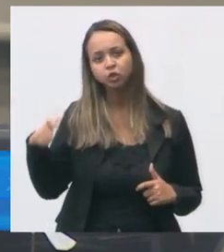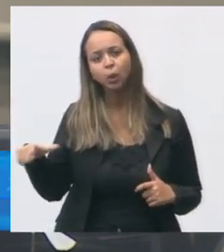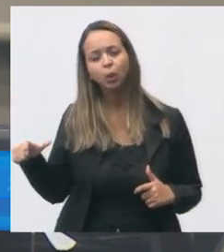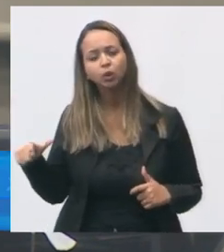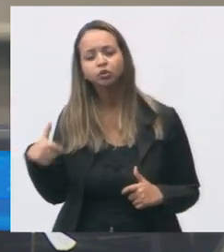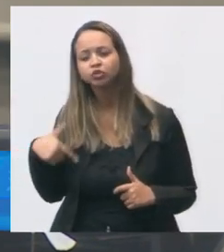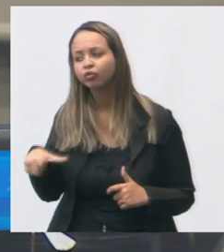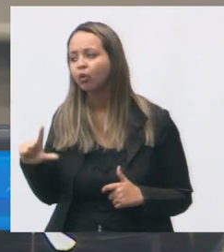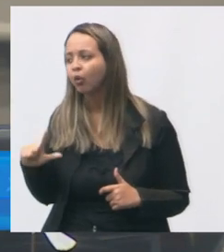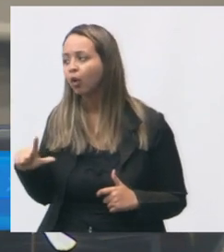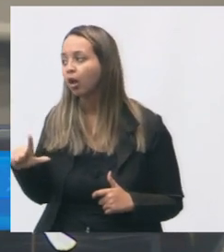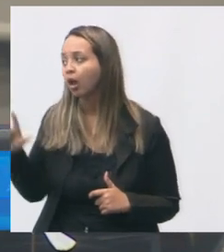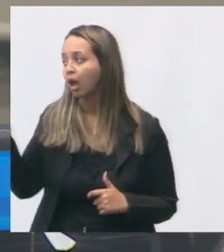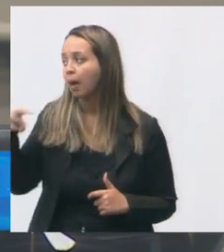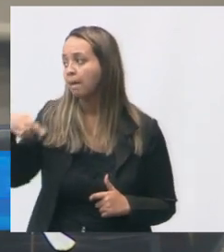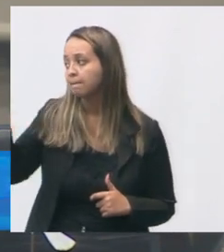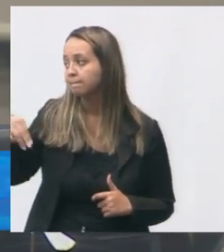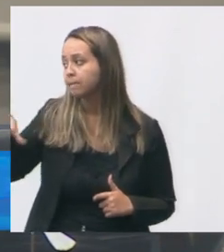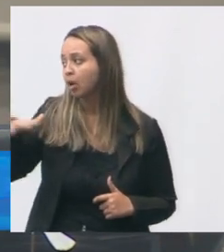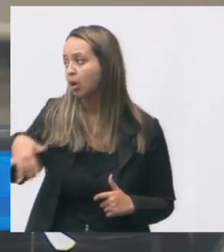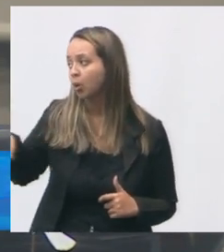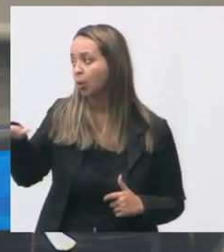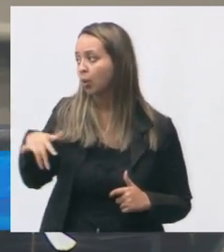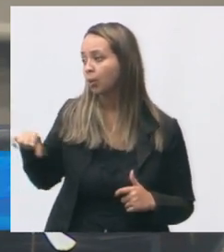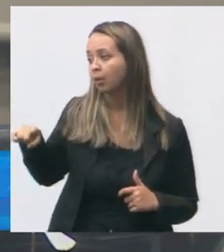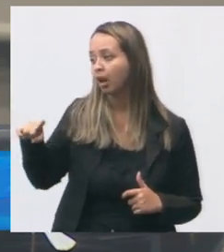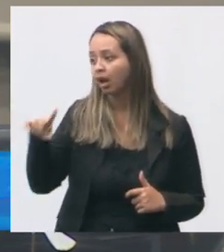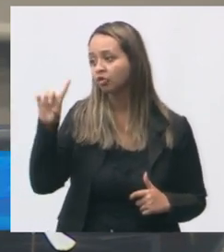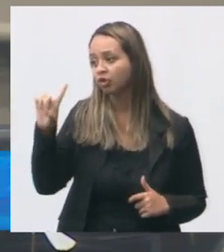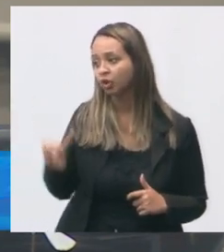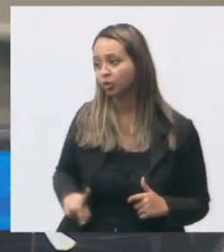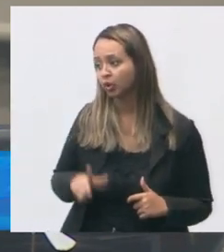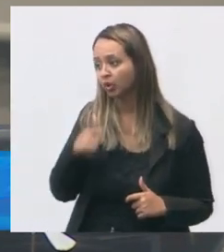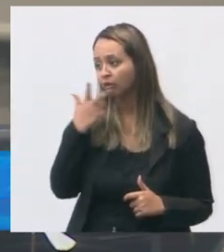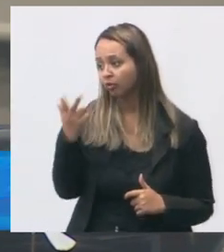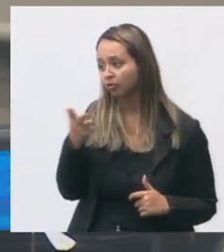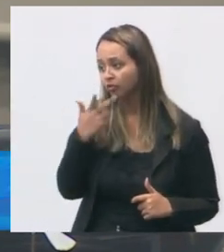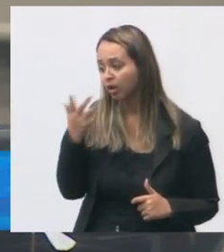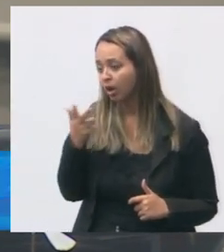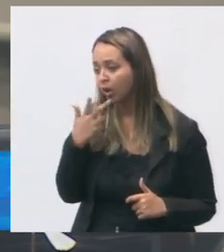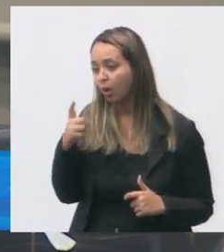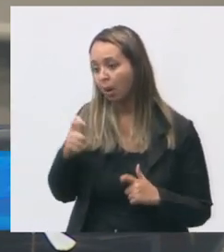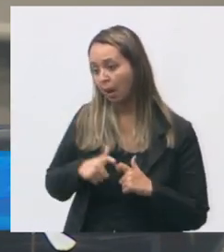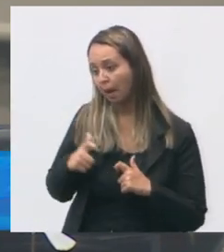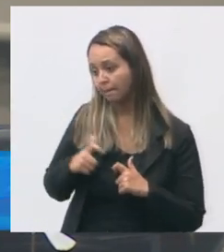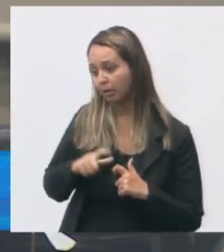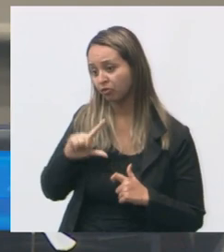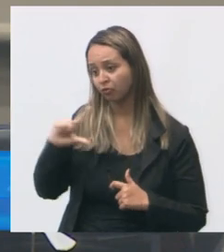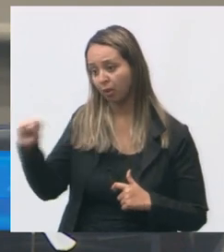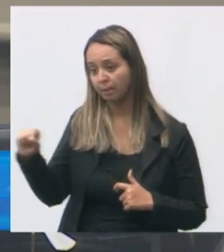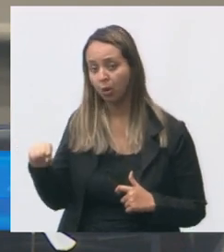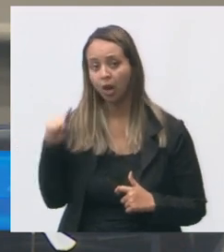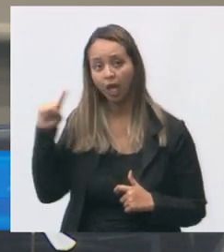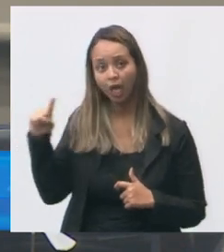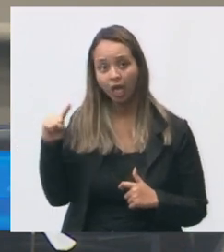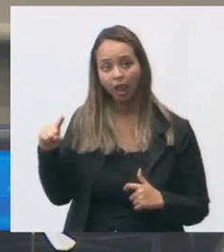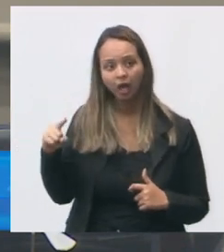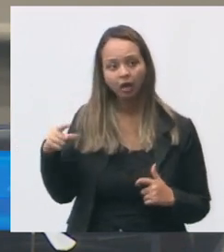Maruípe lá em Maruípe a diretora falou a médica foi embora ela sofreu uma ameaça aqui